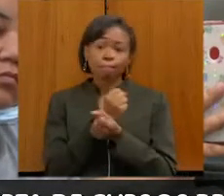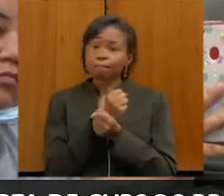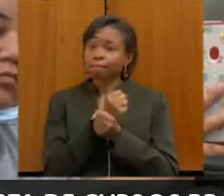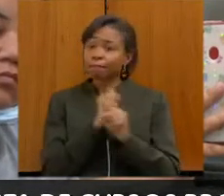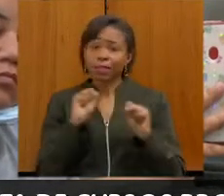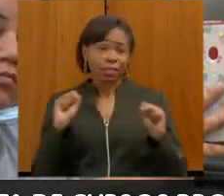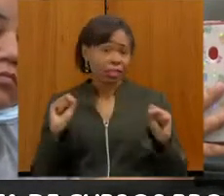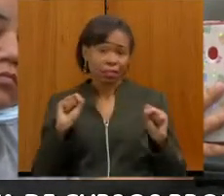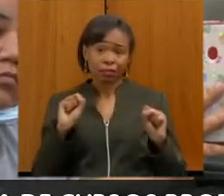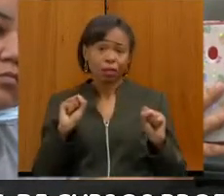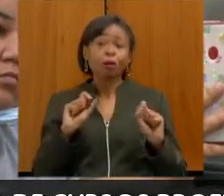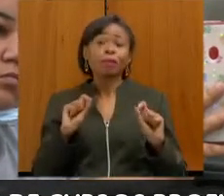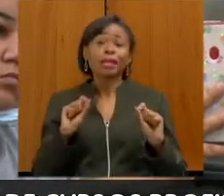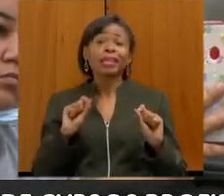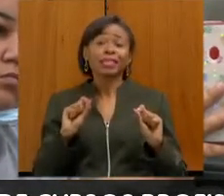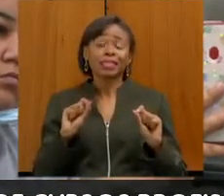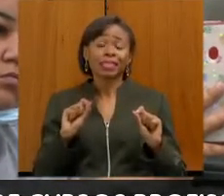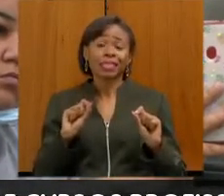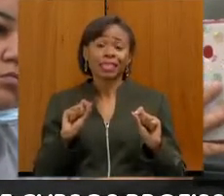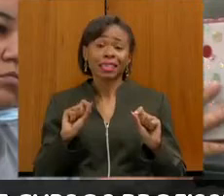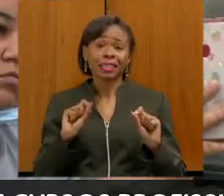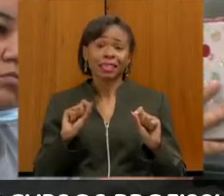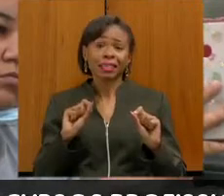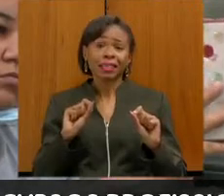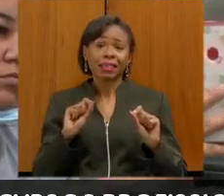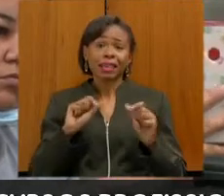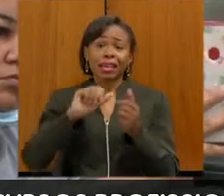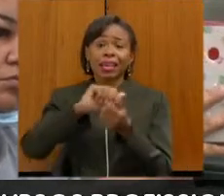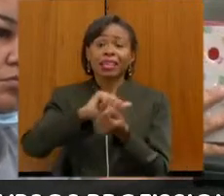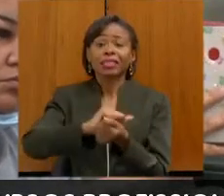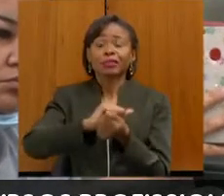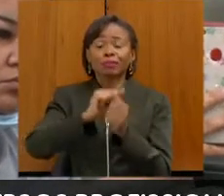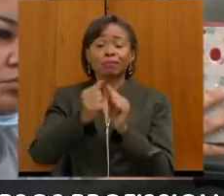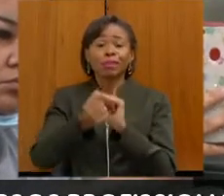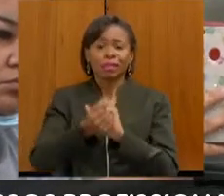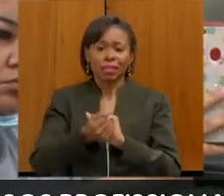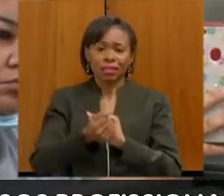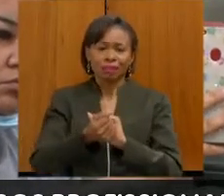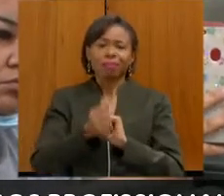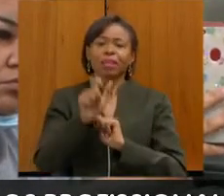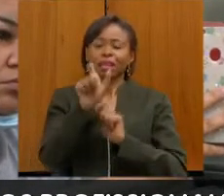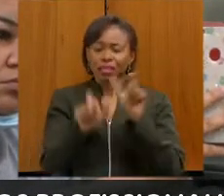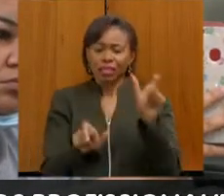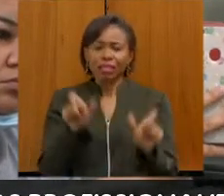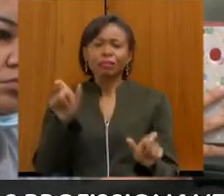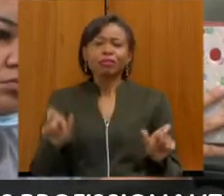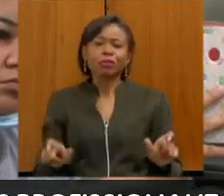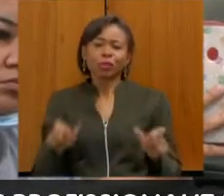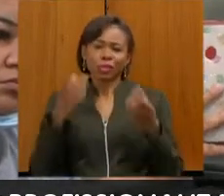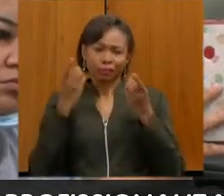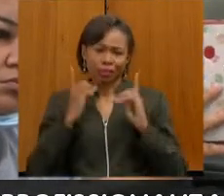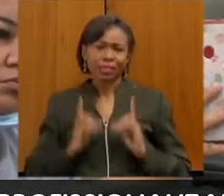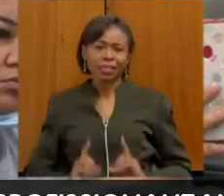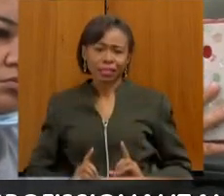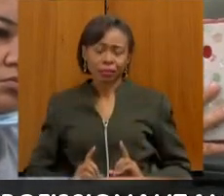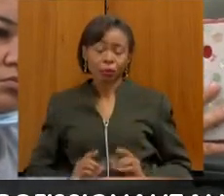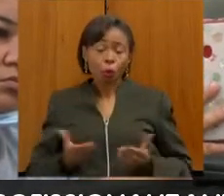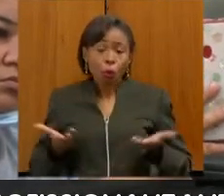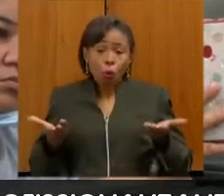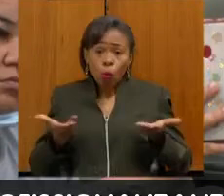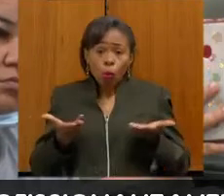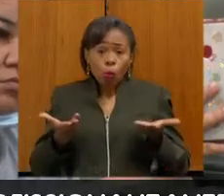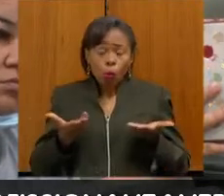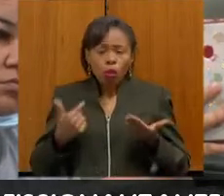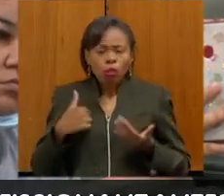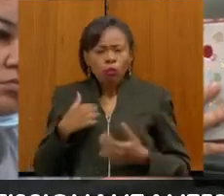encaixar a necessidade destes deficientes. Hoje, a minha sensação